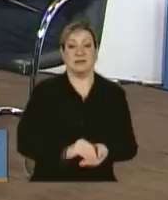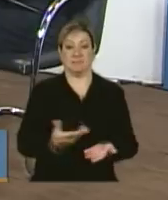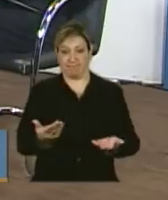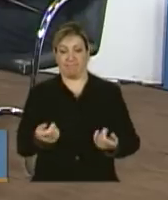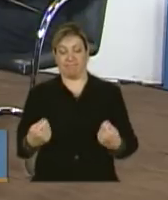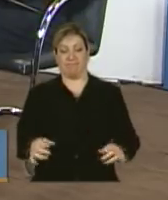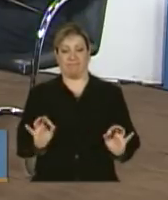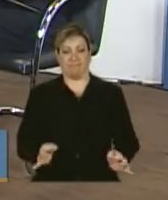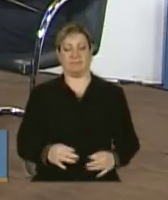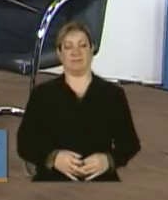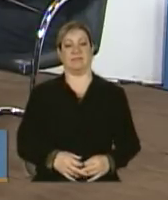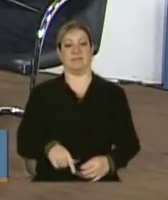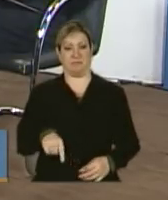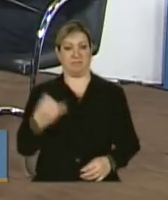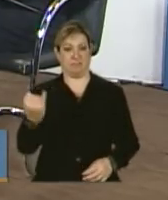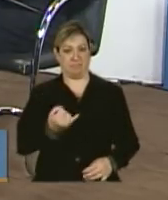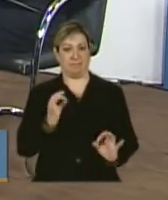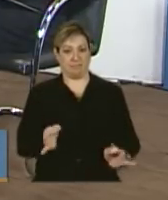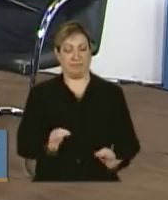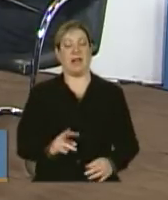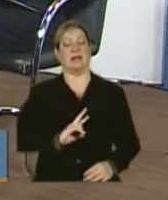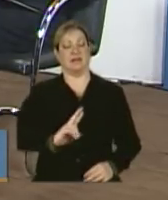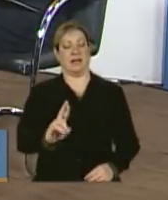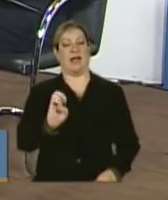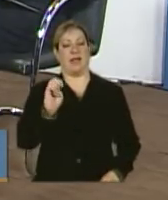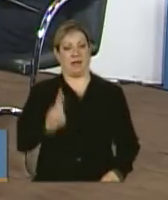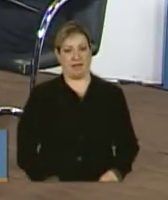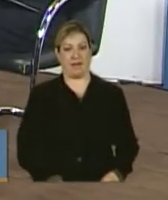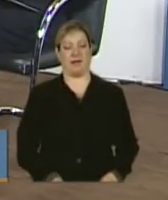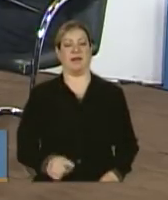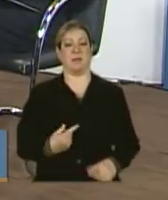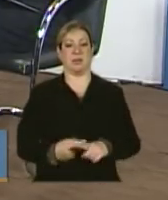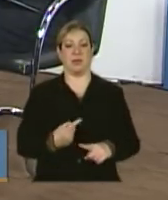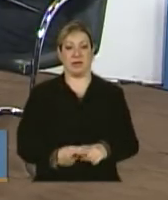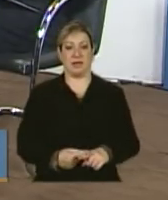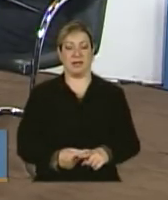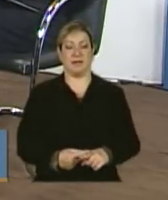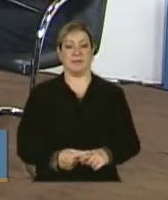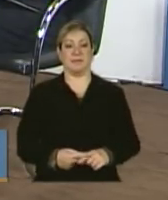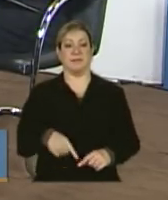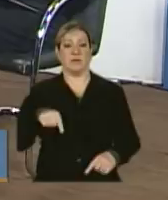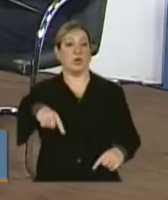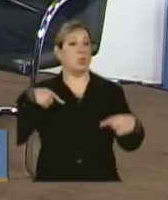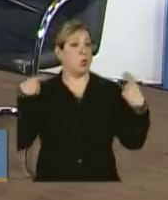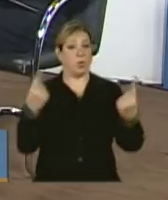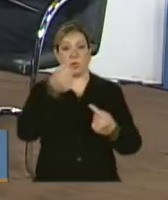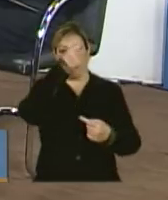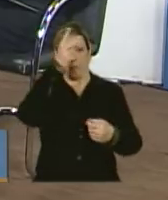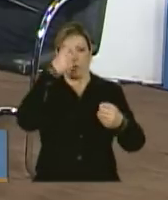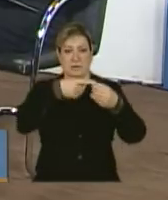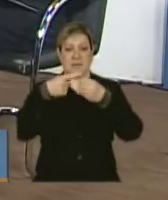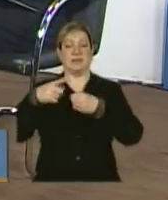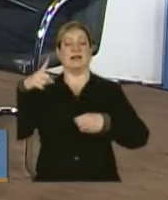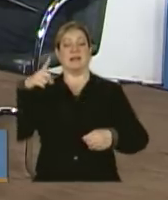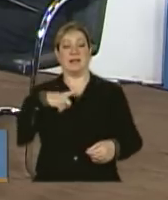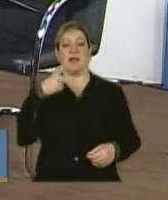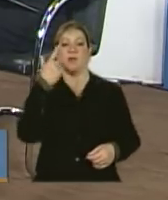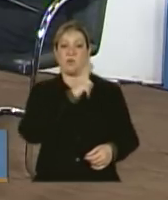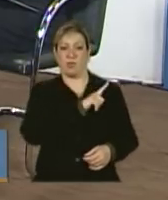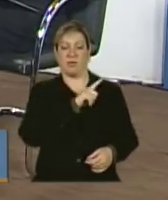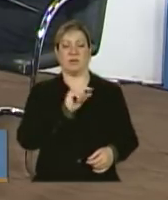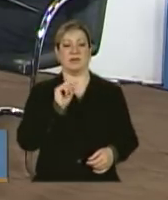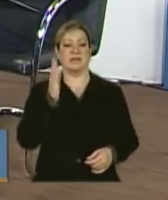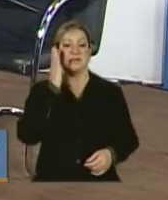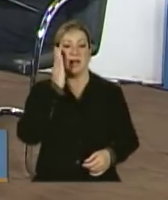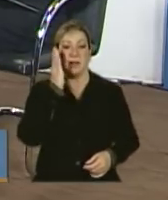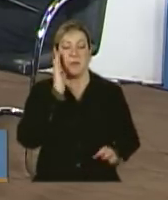cruzamento é essencial de informações. Na verdade, os municípios têm acesso à informação de qual a família que está com